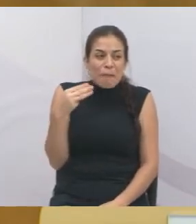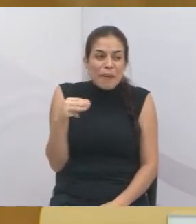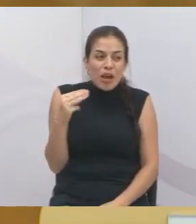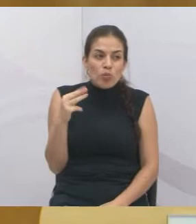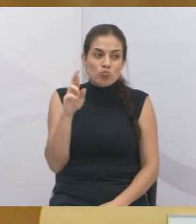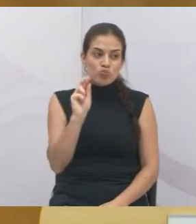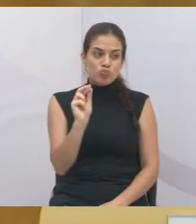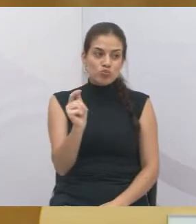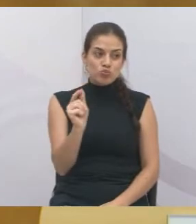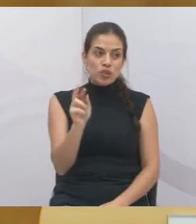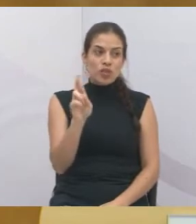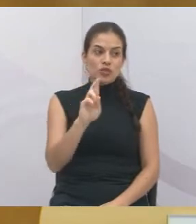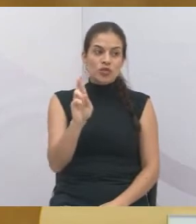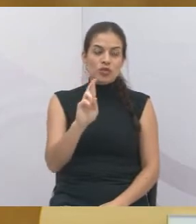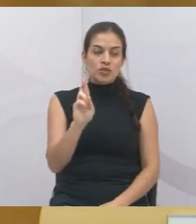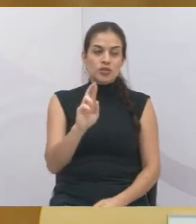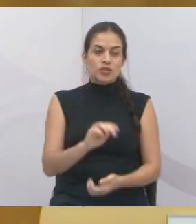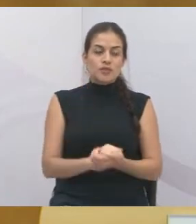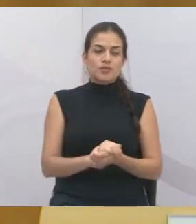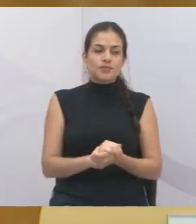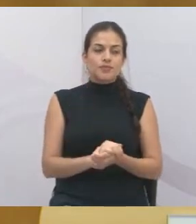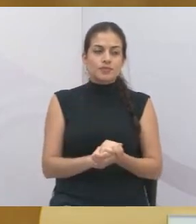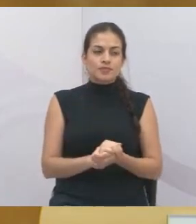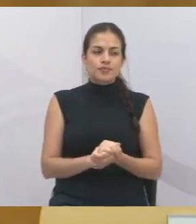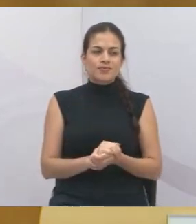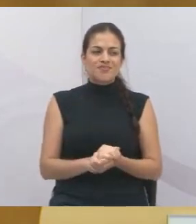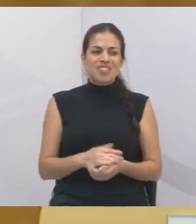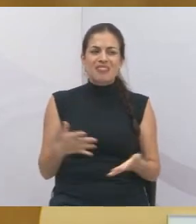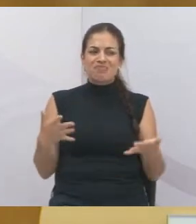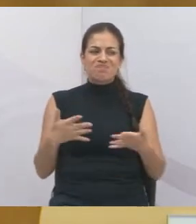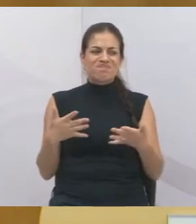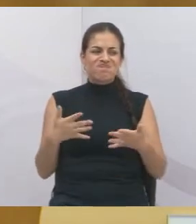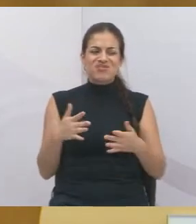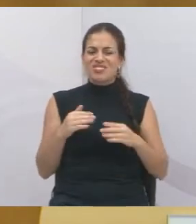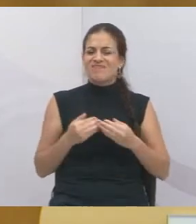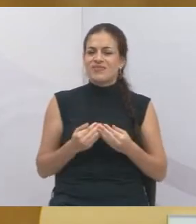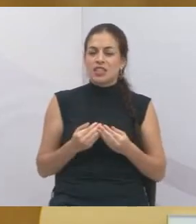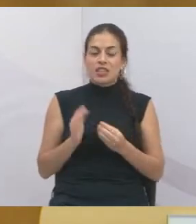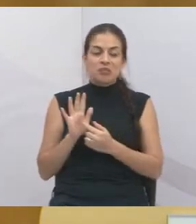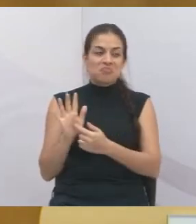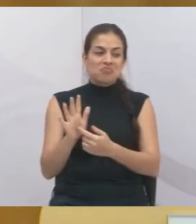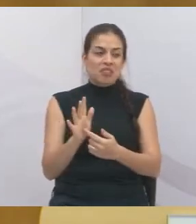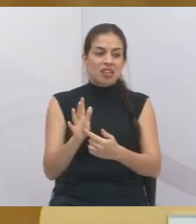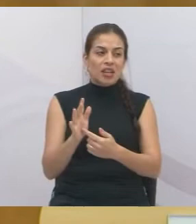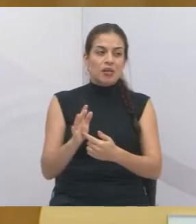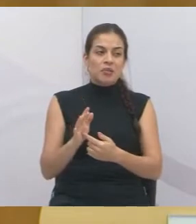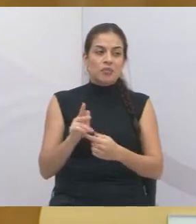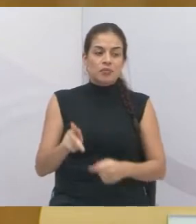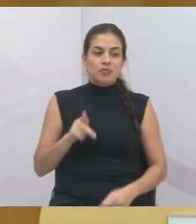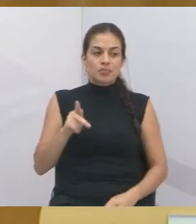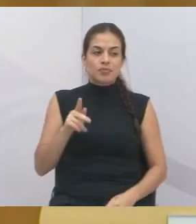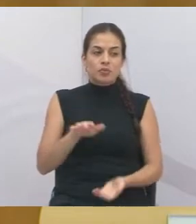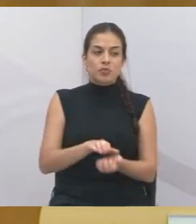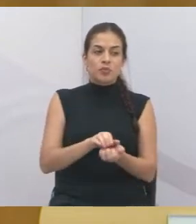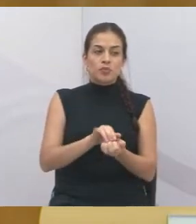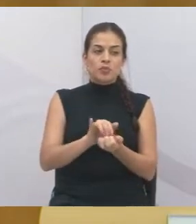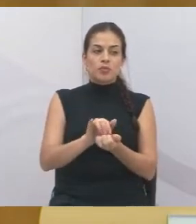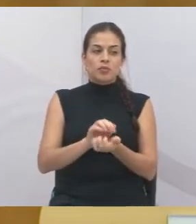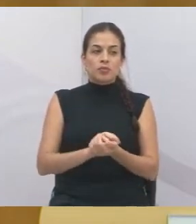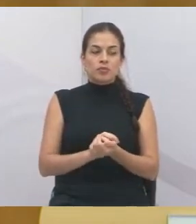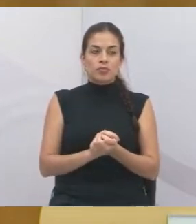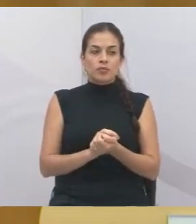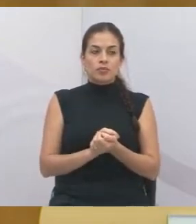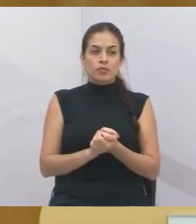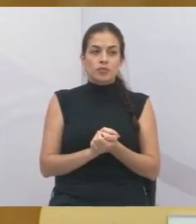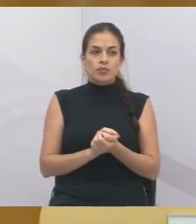agora não foi entregue para a população de Jacareí. Vou retornar esse assunto quando o pedido de informação for